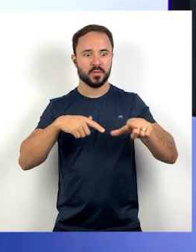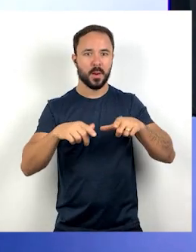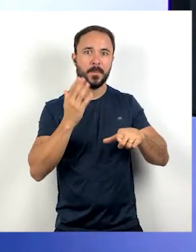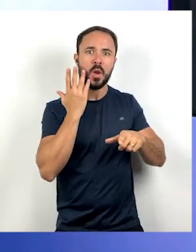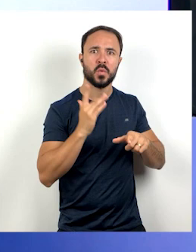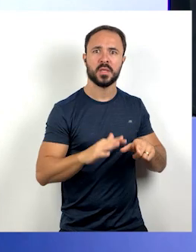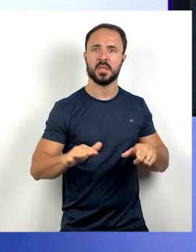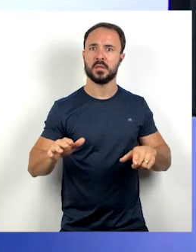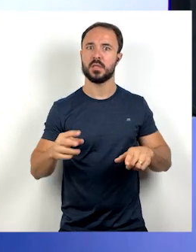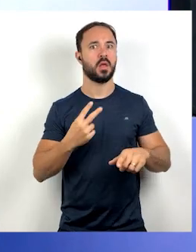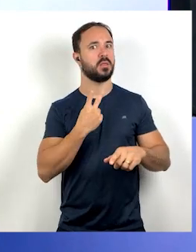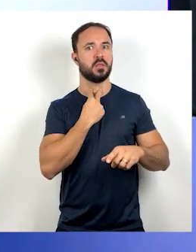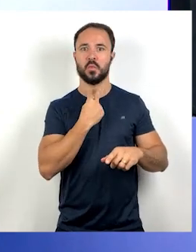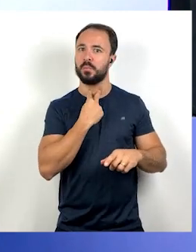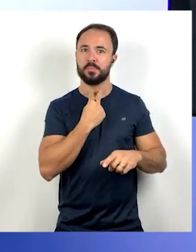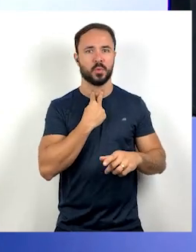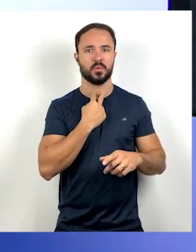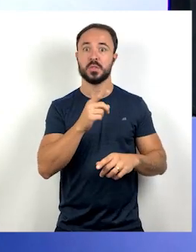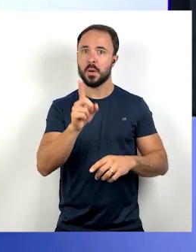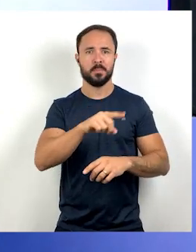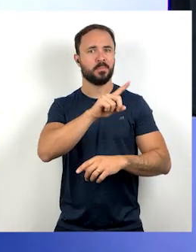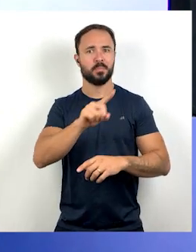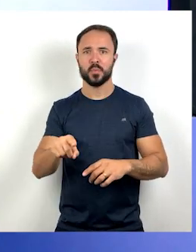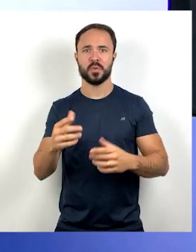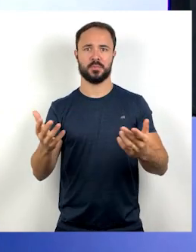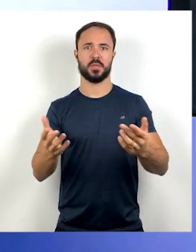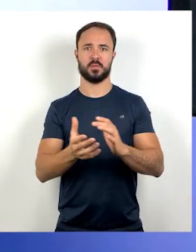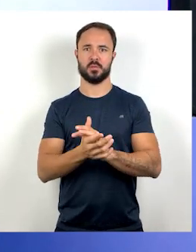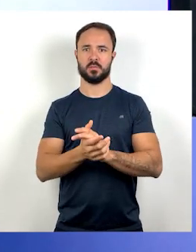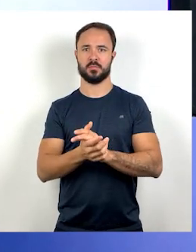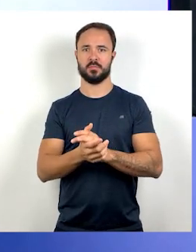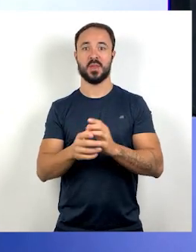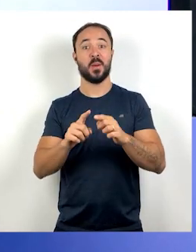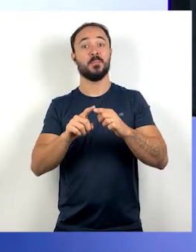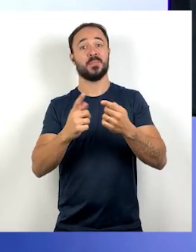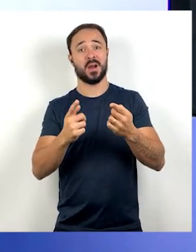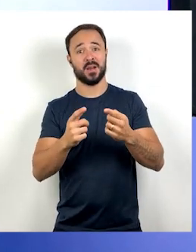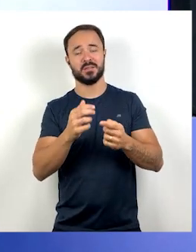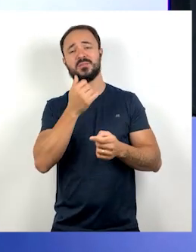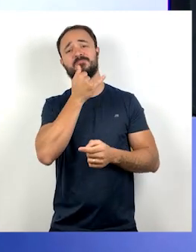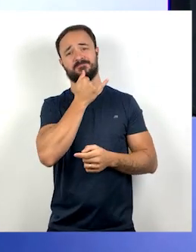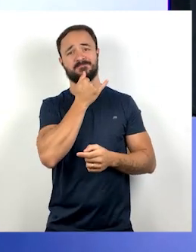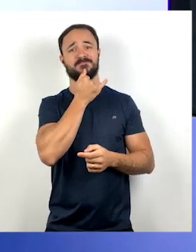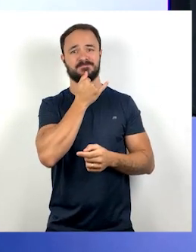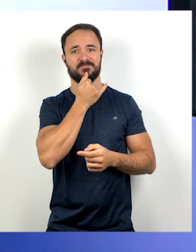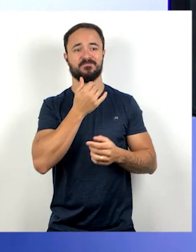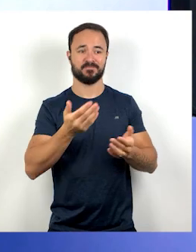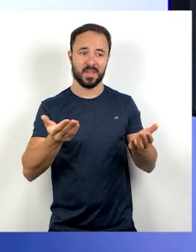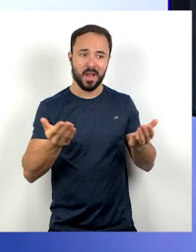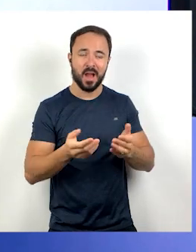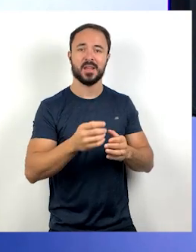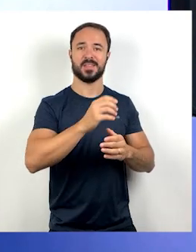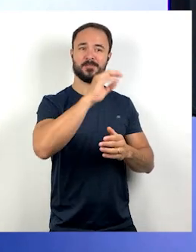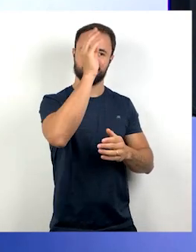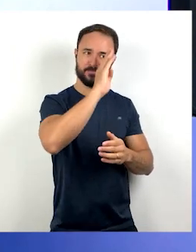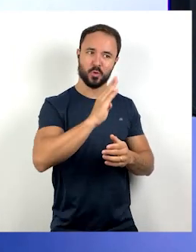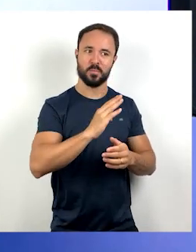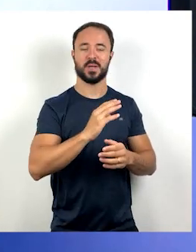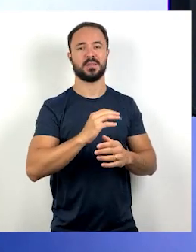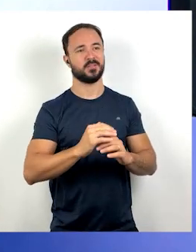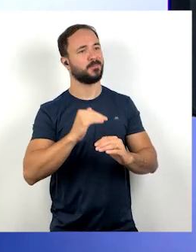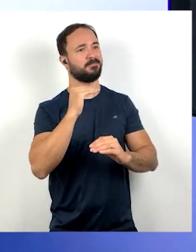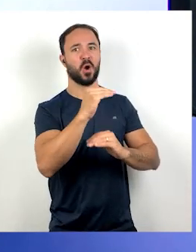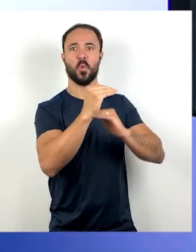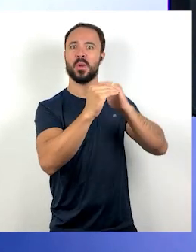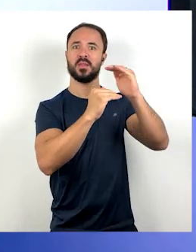não é o que vem ocorrendo no nosso país. O trabalho infantil ele vem crescendo, infelizmente. E o lugar